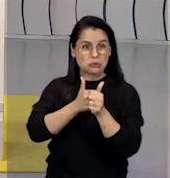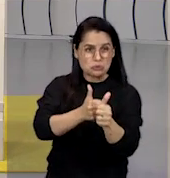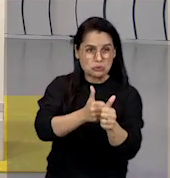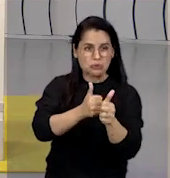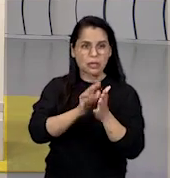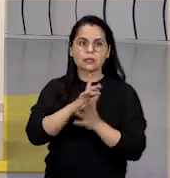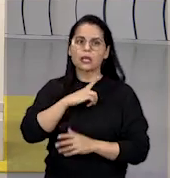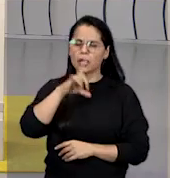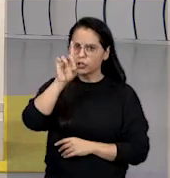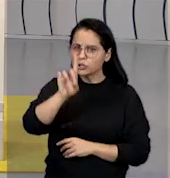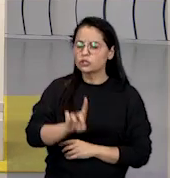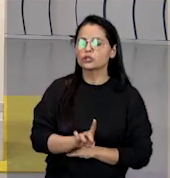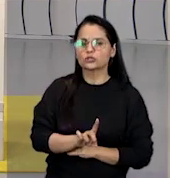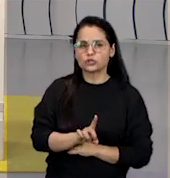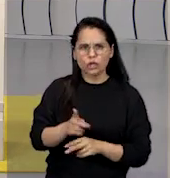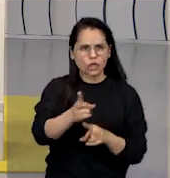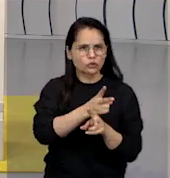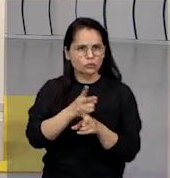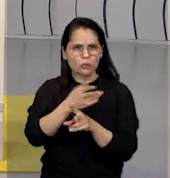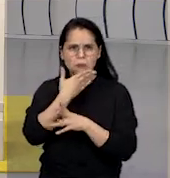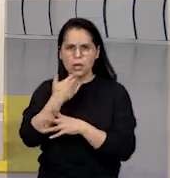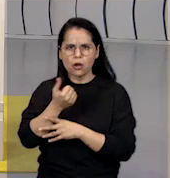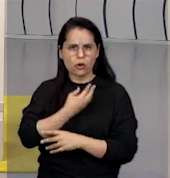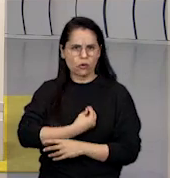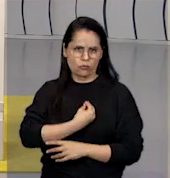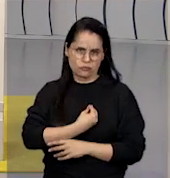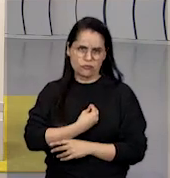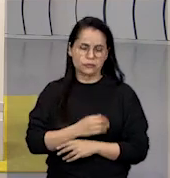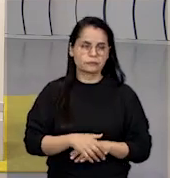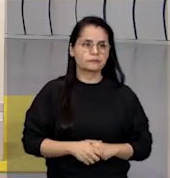ela tem o direito de procurar um melhor lugar para viver.